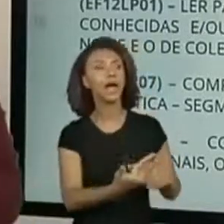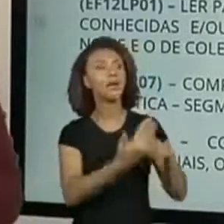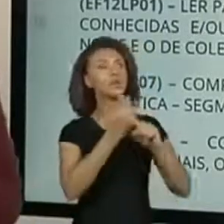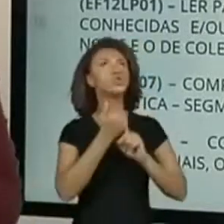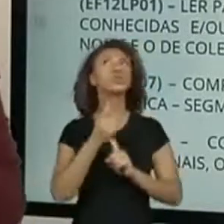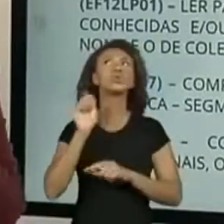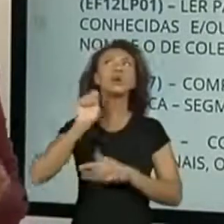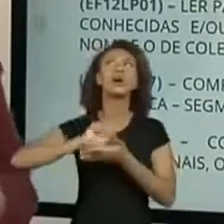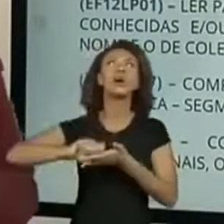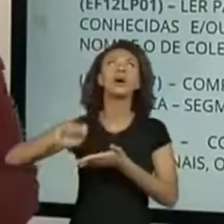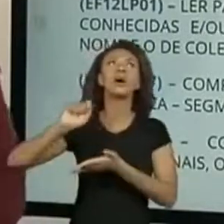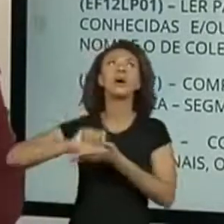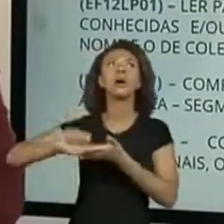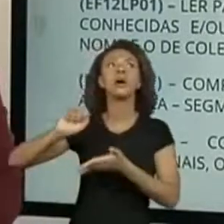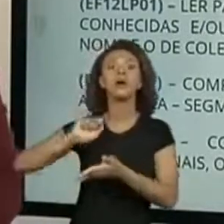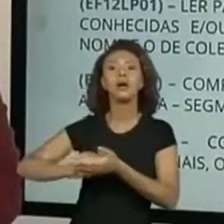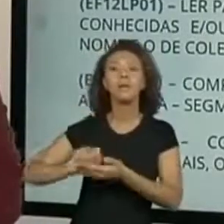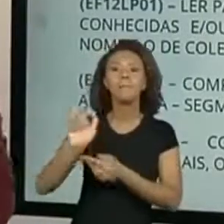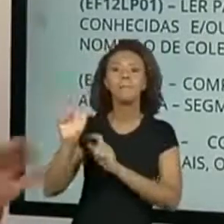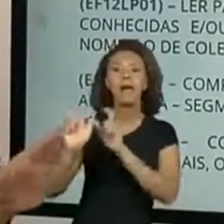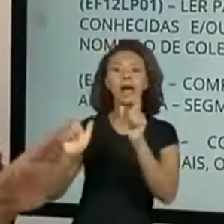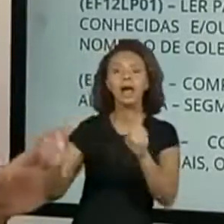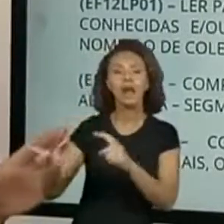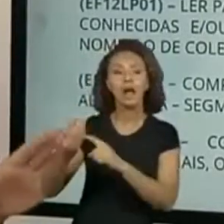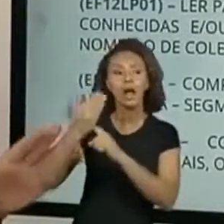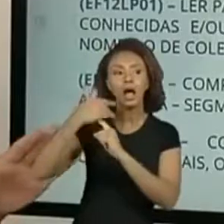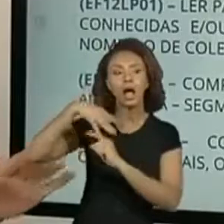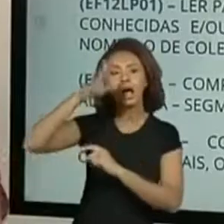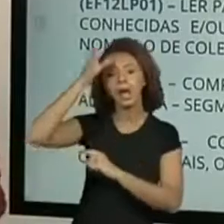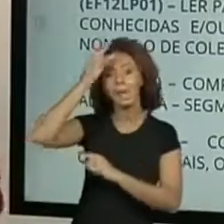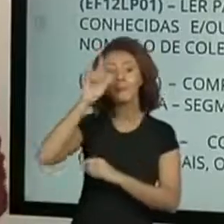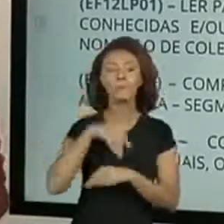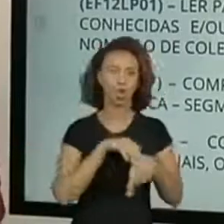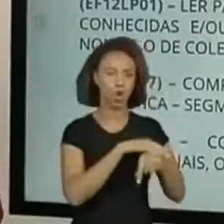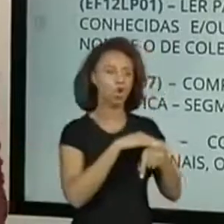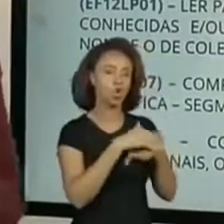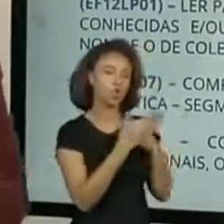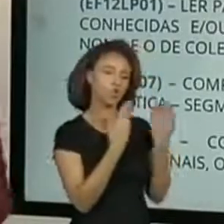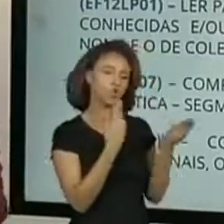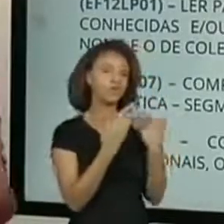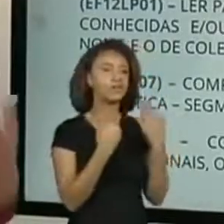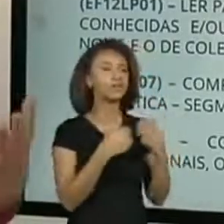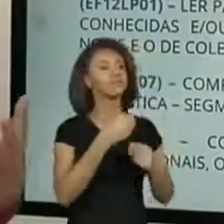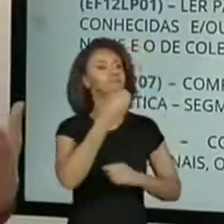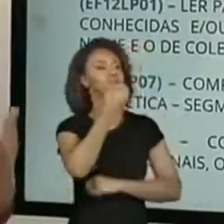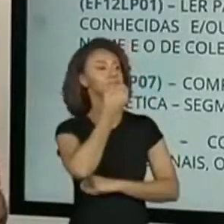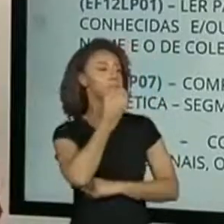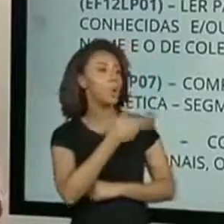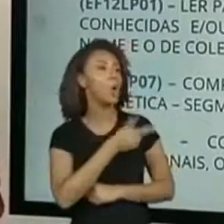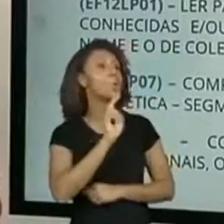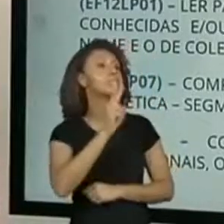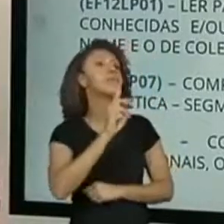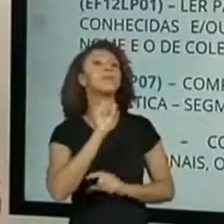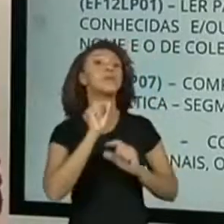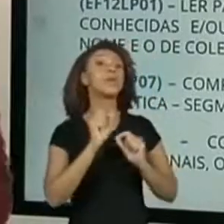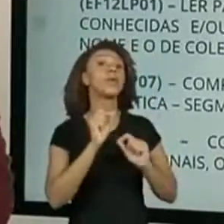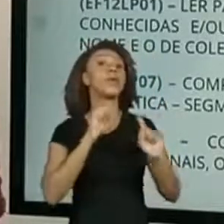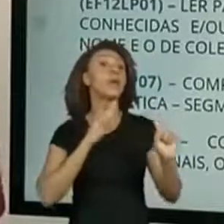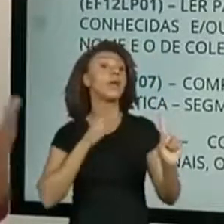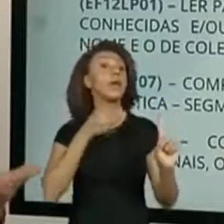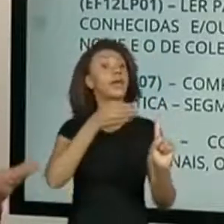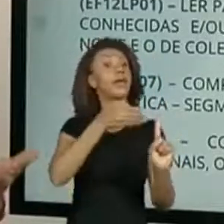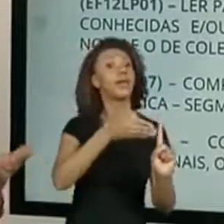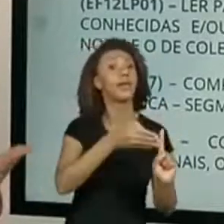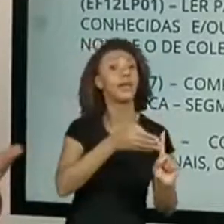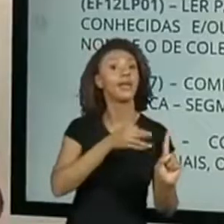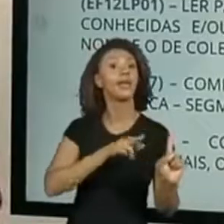na escrita e na leitura das palavras. Aí a gente ficou conversando com ela. Como é bom a gente ter sempre uma referência. Mas o nosso beijo